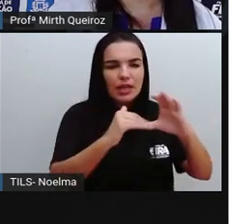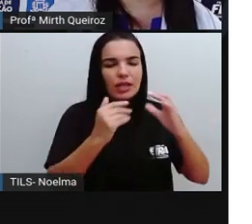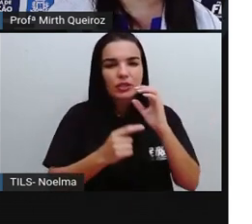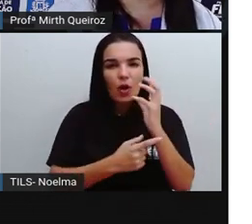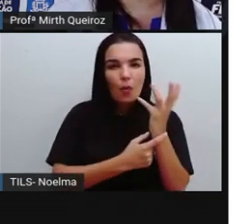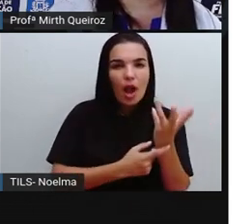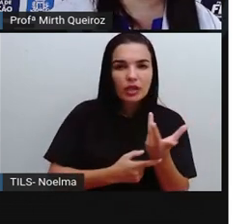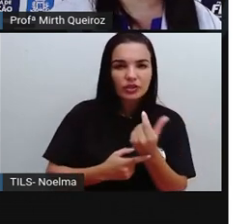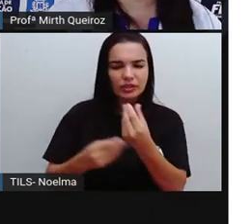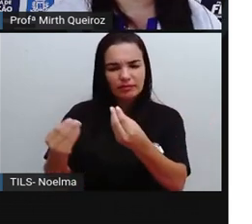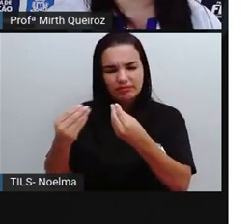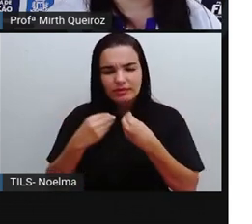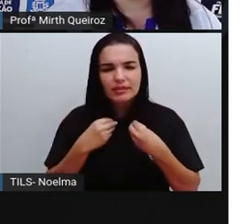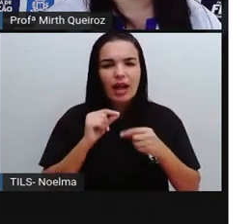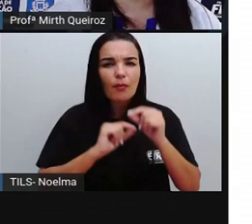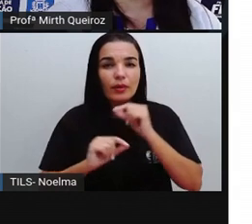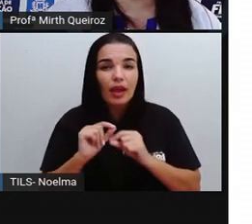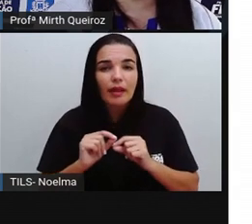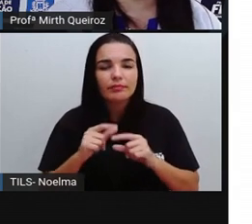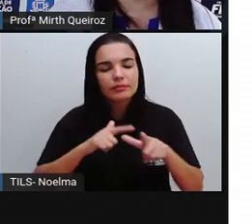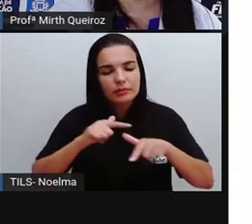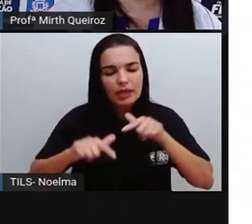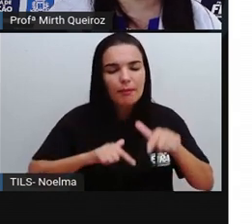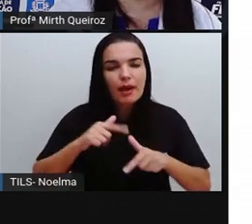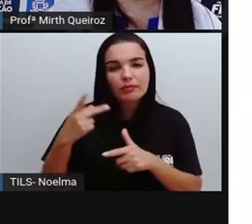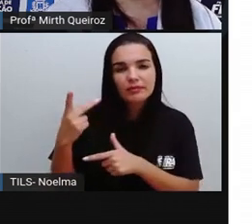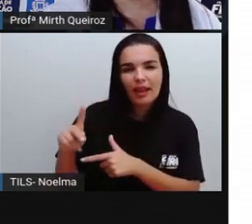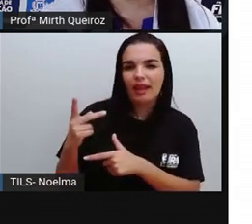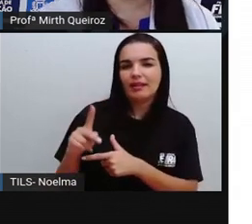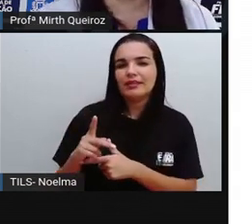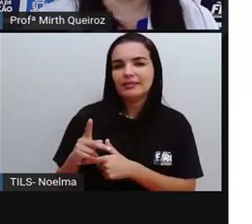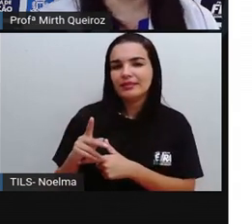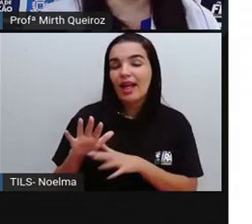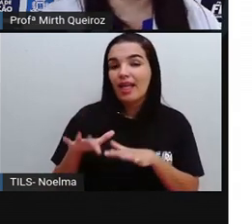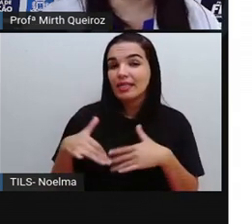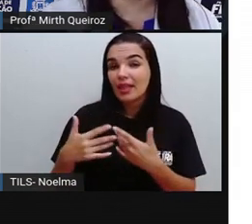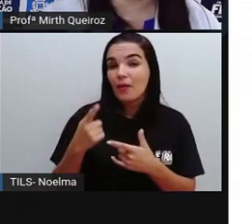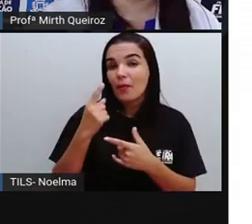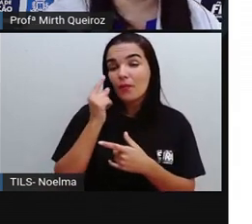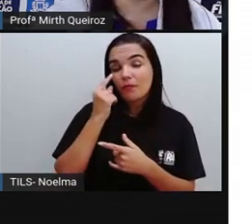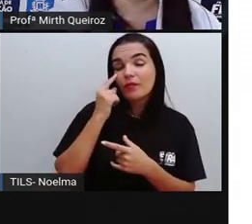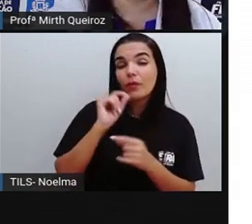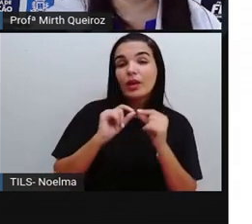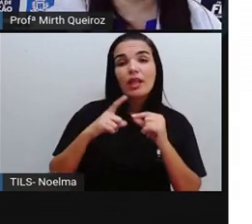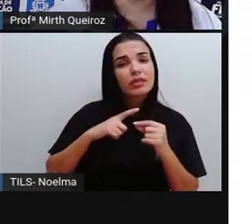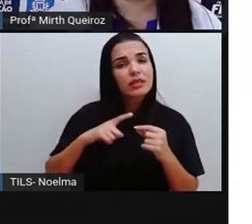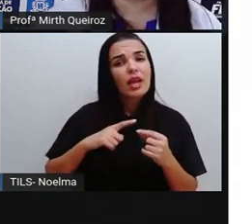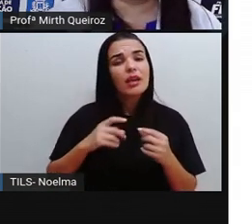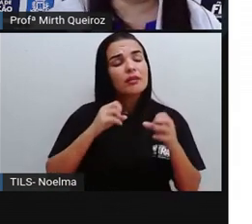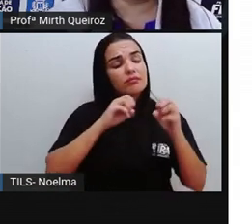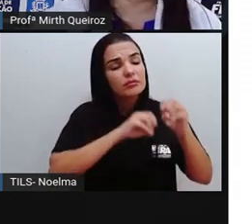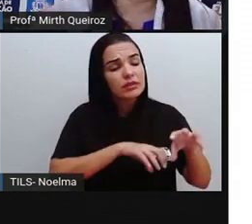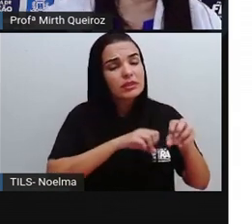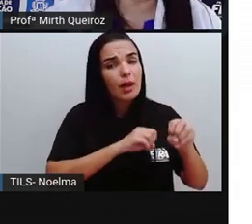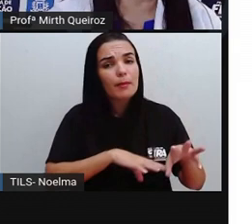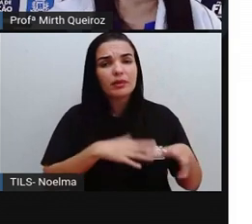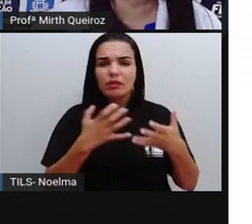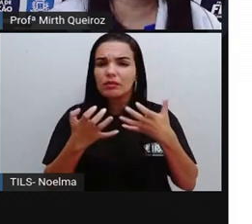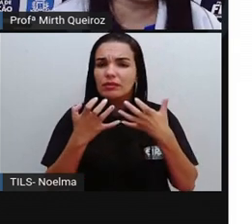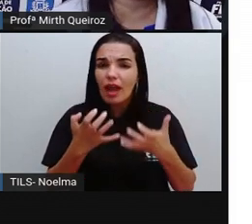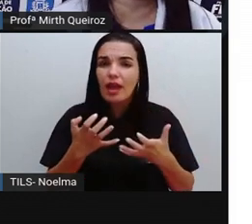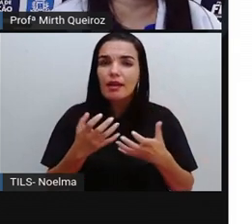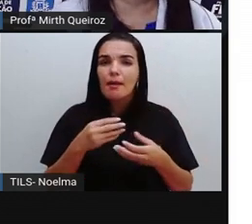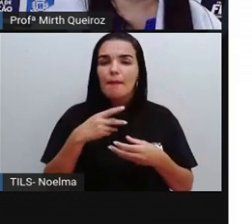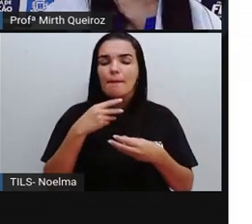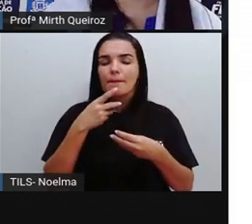para nós por meio dos seus trabalhos. Como eu falei para vocês, esses trabalhos, eles não são feitos de forma aleatória. Ah, vou pintar